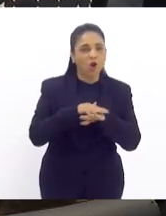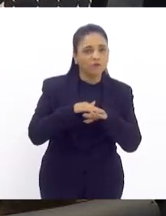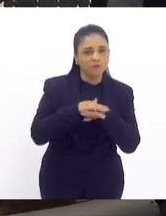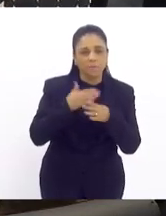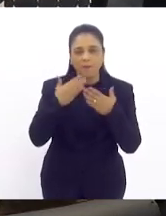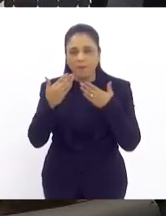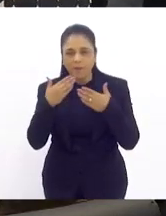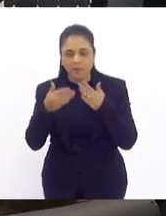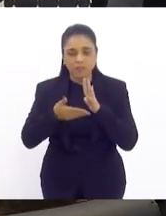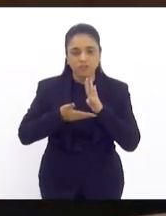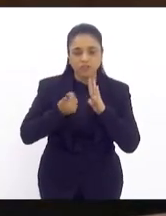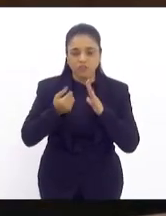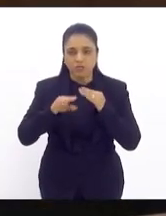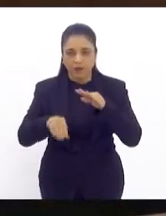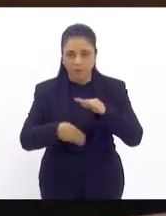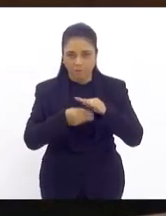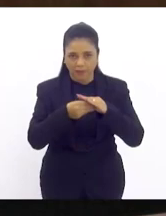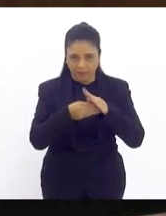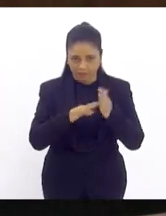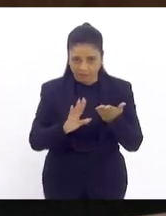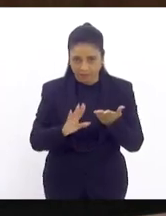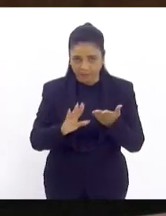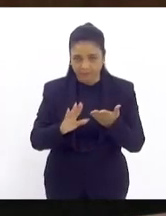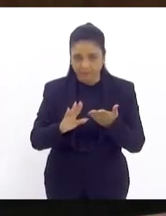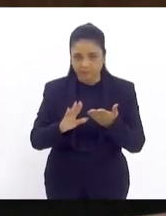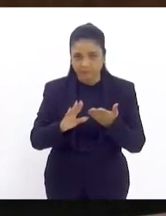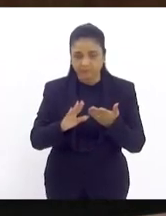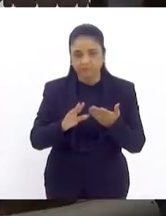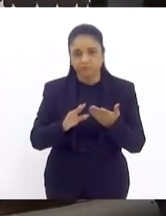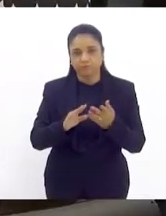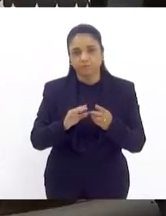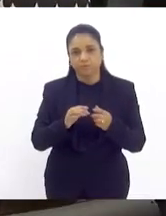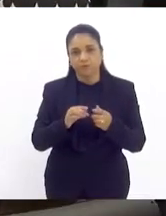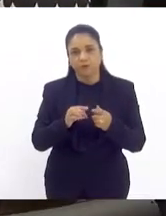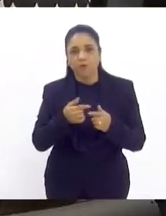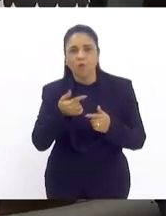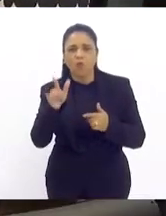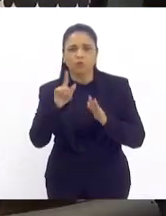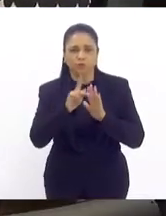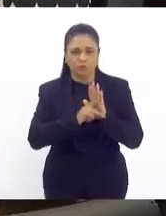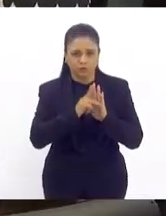passa para o outro e depois isso pode ser pode ser